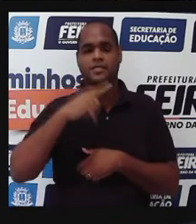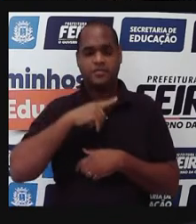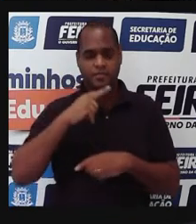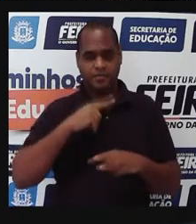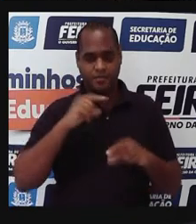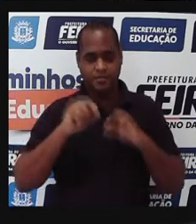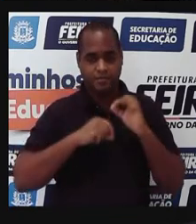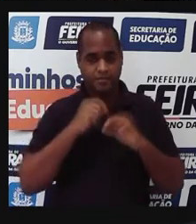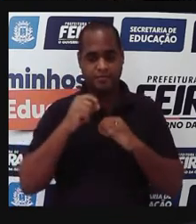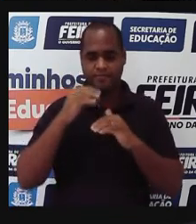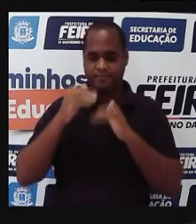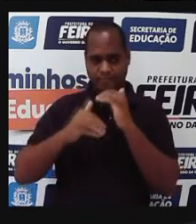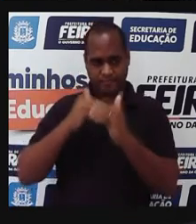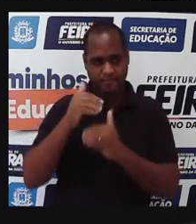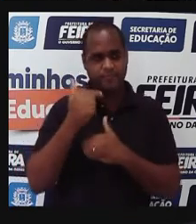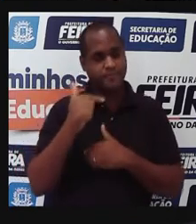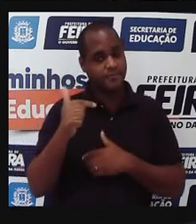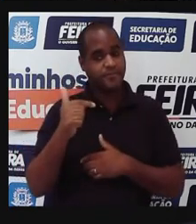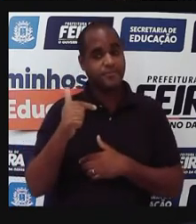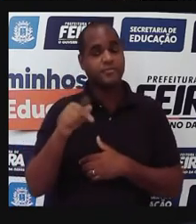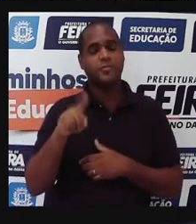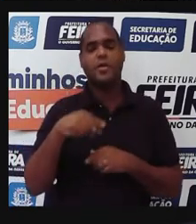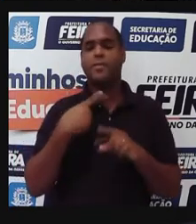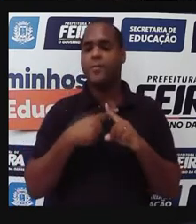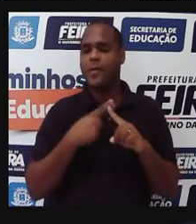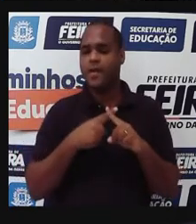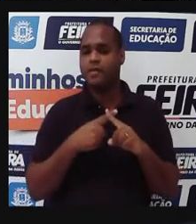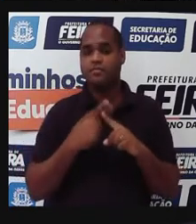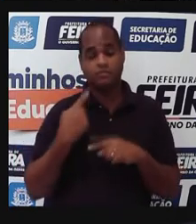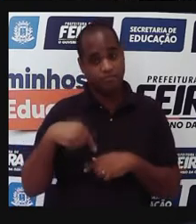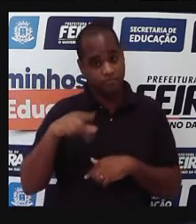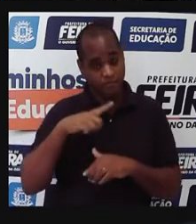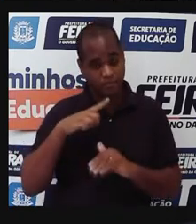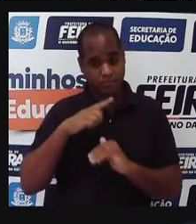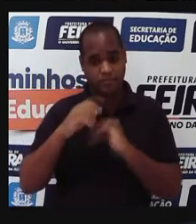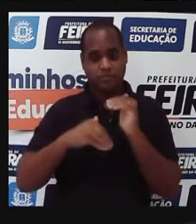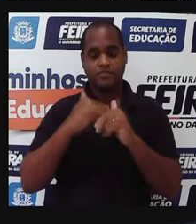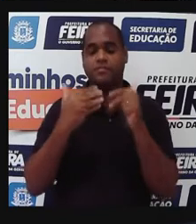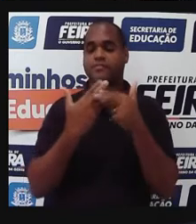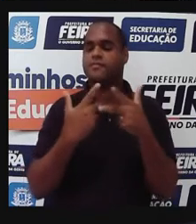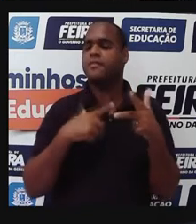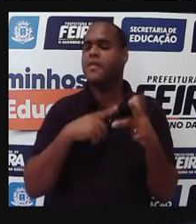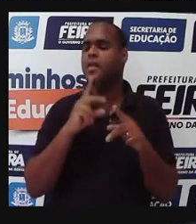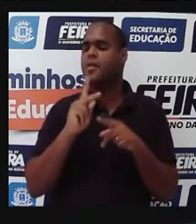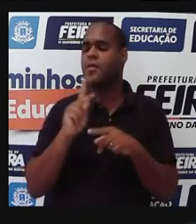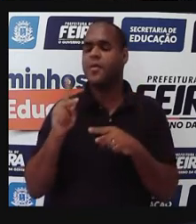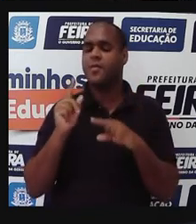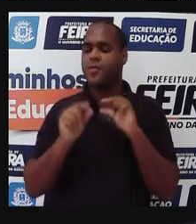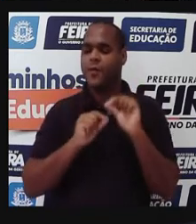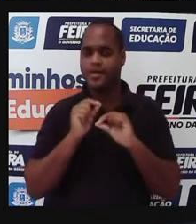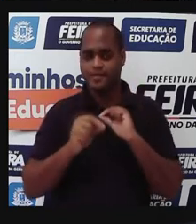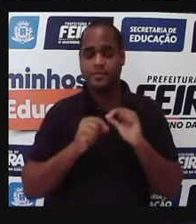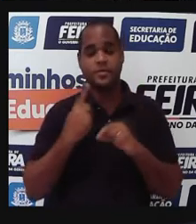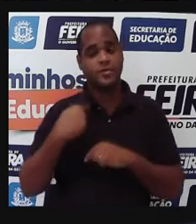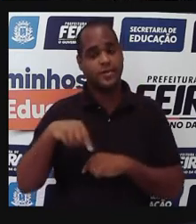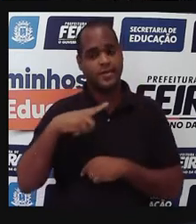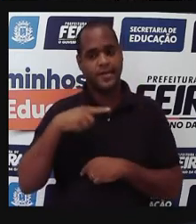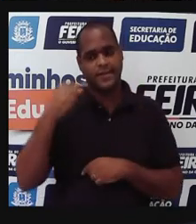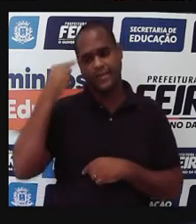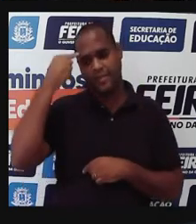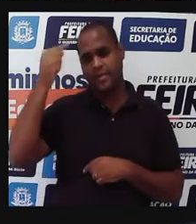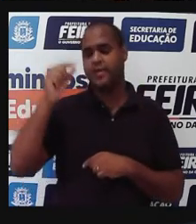menos desenvolvidos, tá? Por que? Ou em desenvolvimento. Por que, minha Pró? Exatamente porque nos